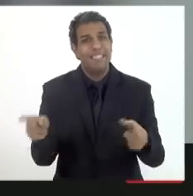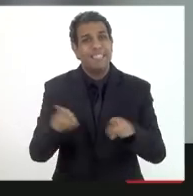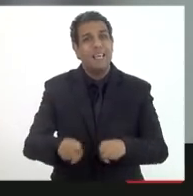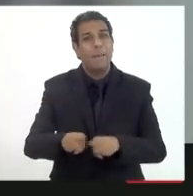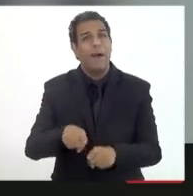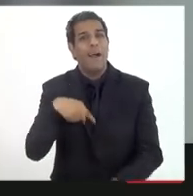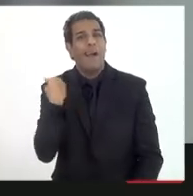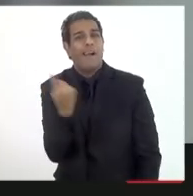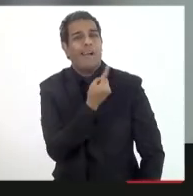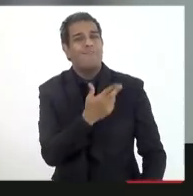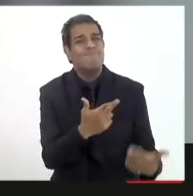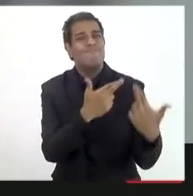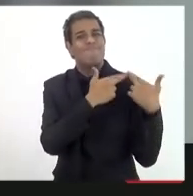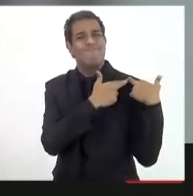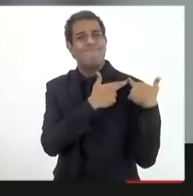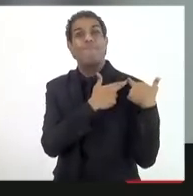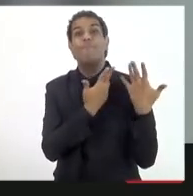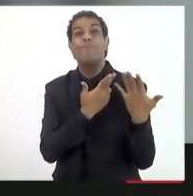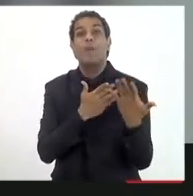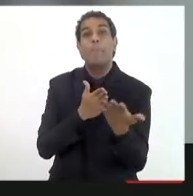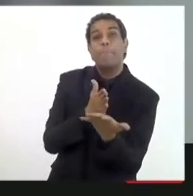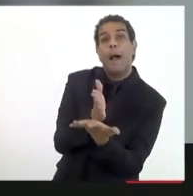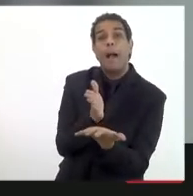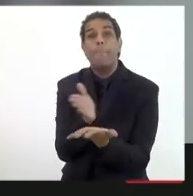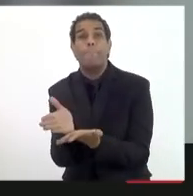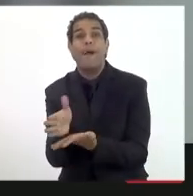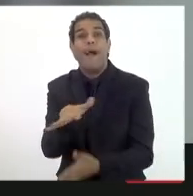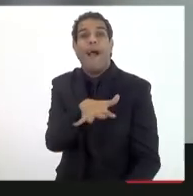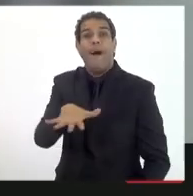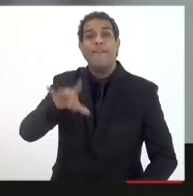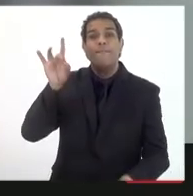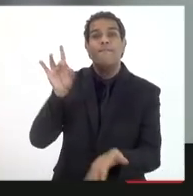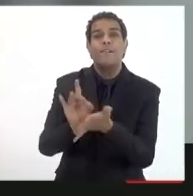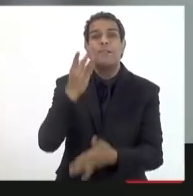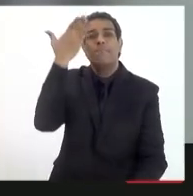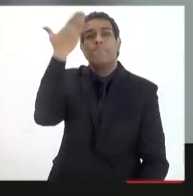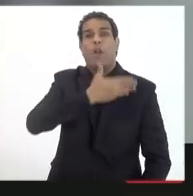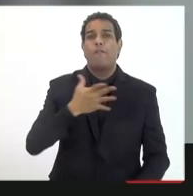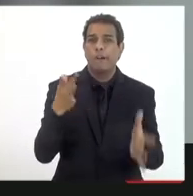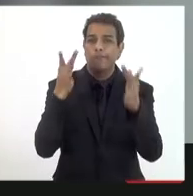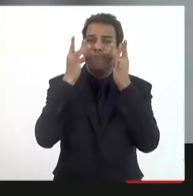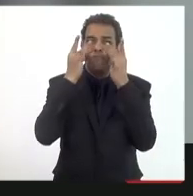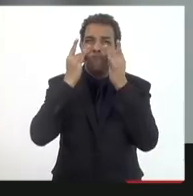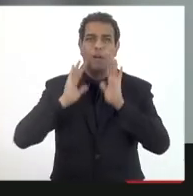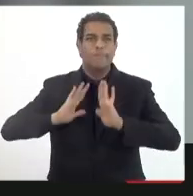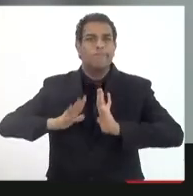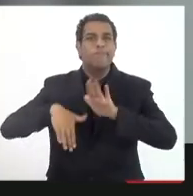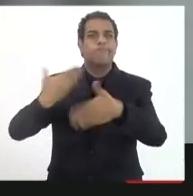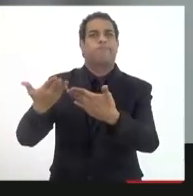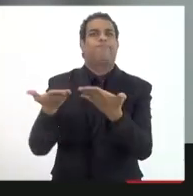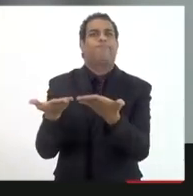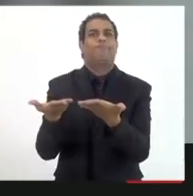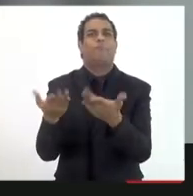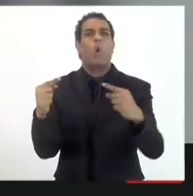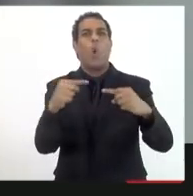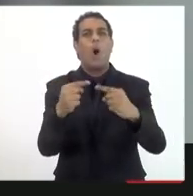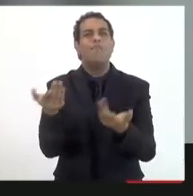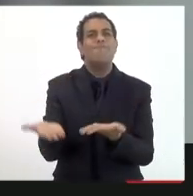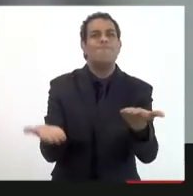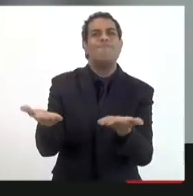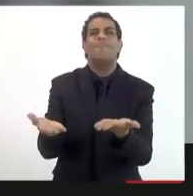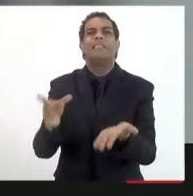importante nós trabalharmos sempre numa direção de uma gestão baseada em evidências sabe eu acho que nós precisamos avançar mais na missão